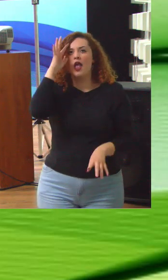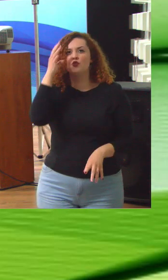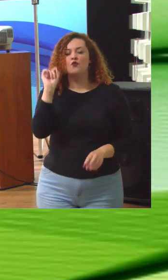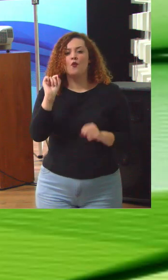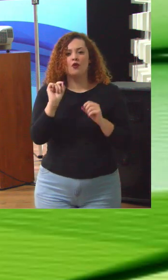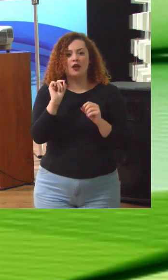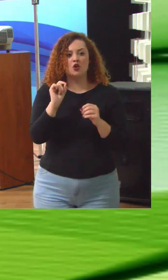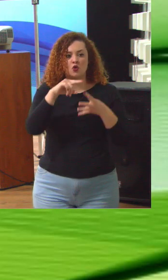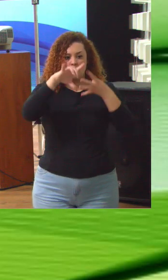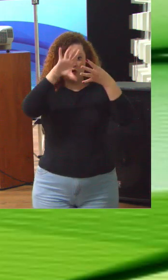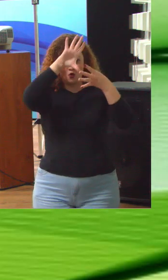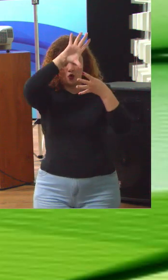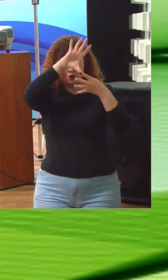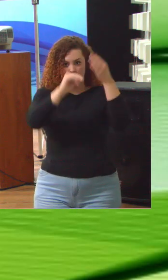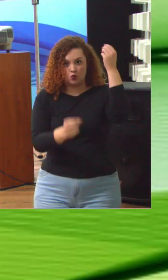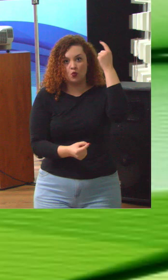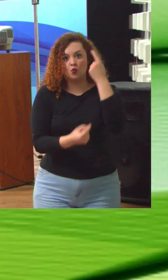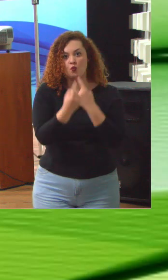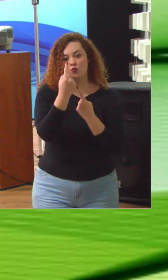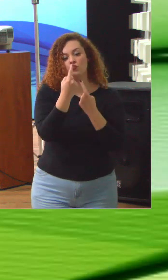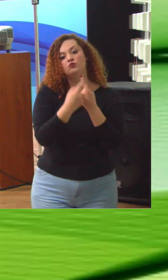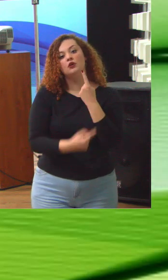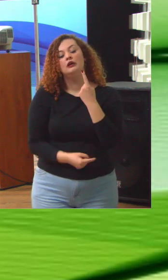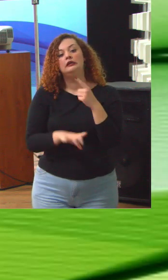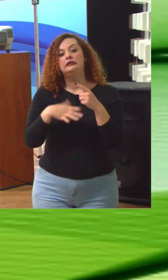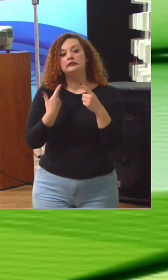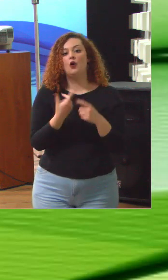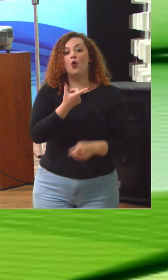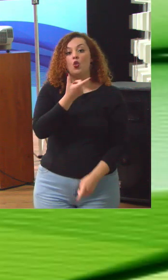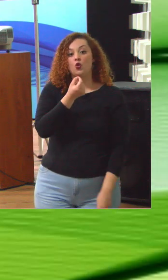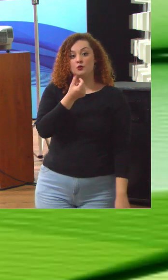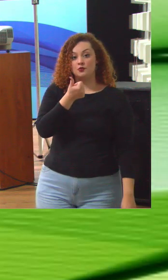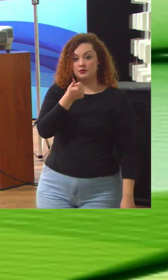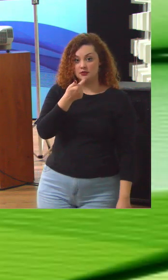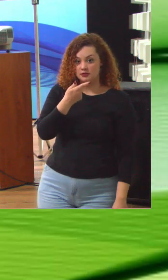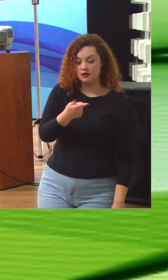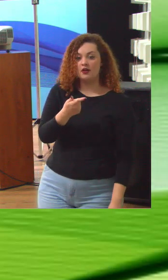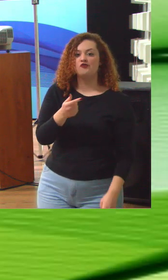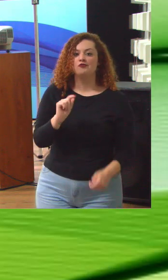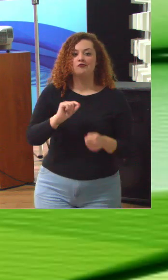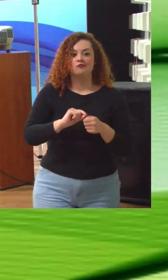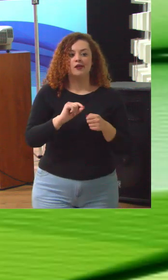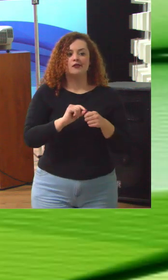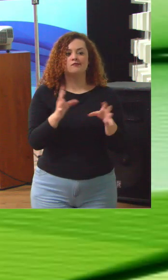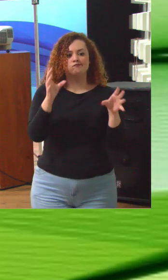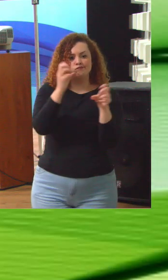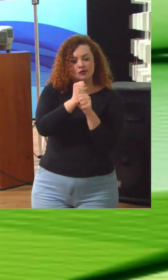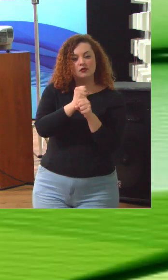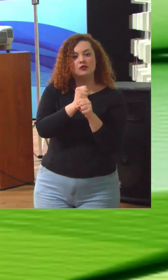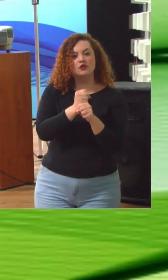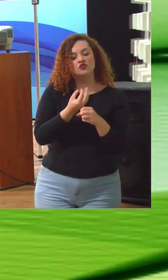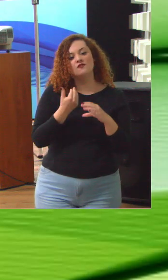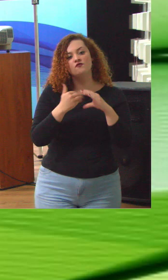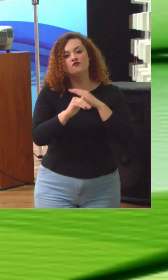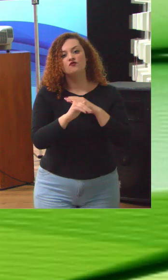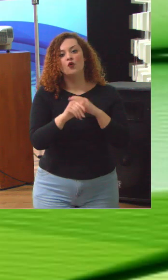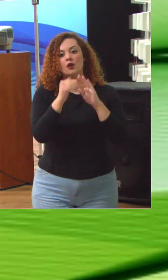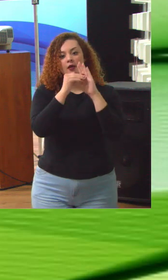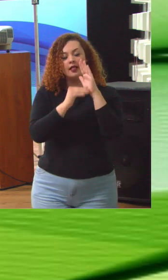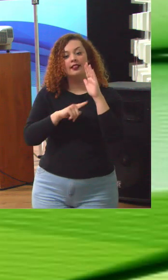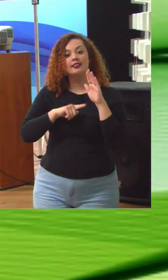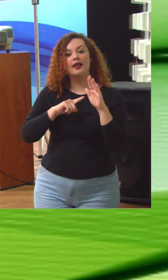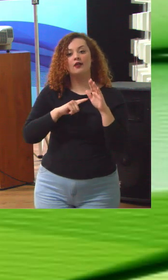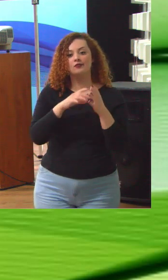consolidá-los em um único questionário então em 2017 foi feita essa consolidação aplicamos o questionário então nós temos os dados de